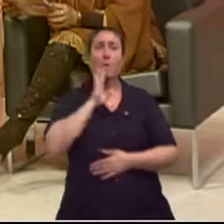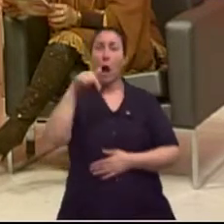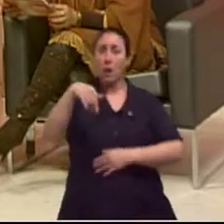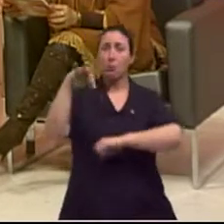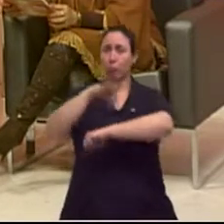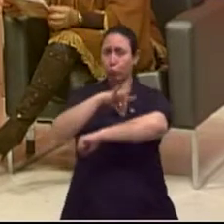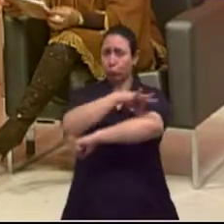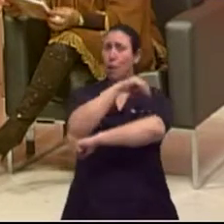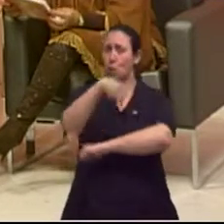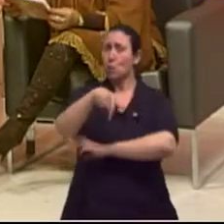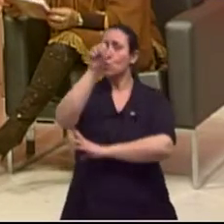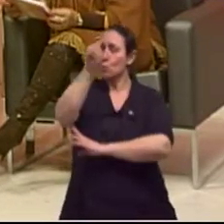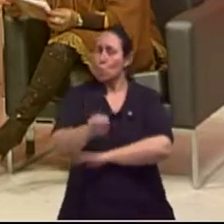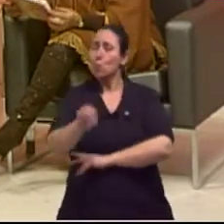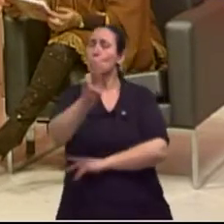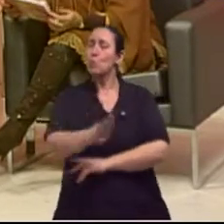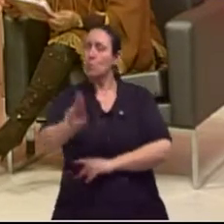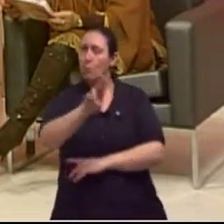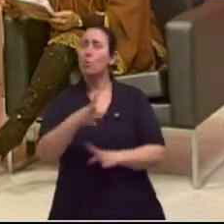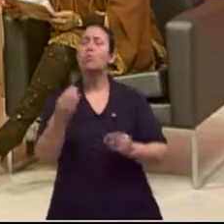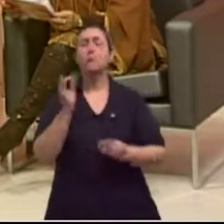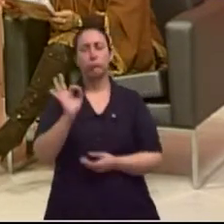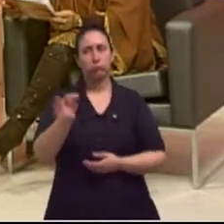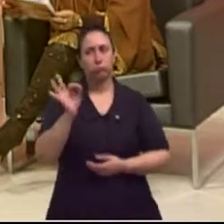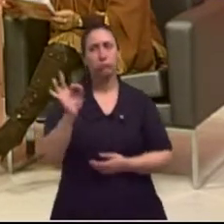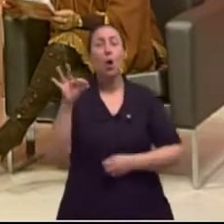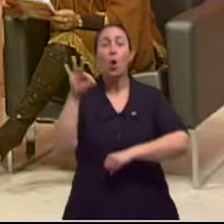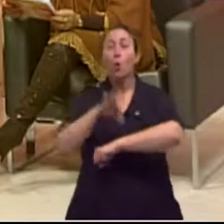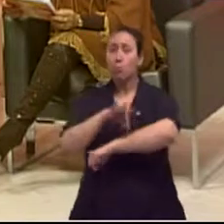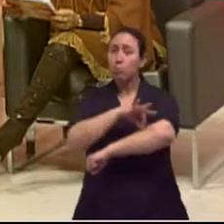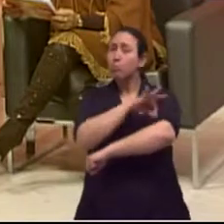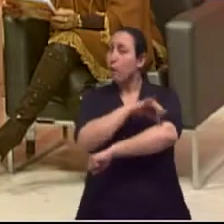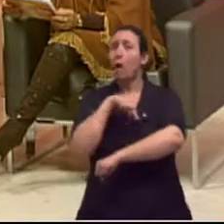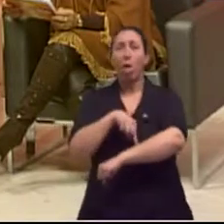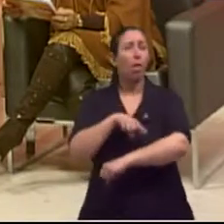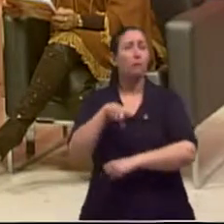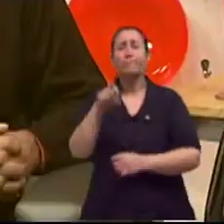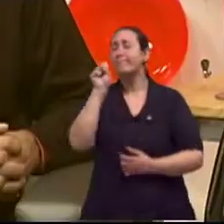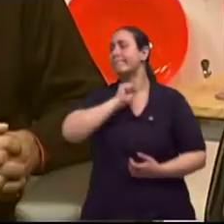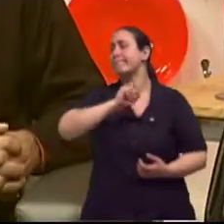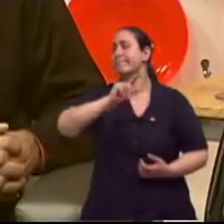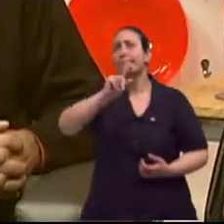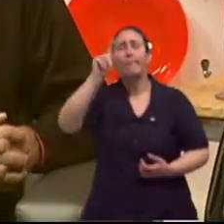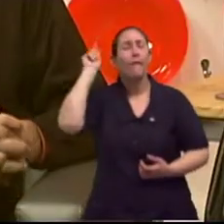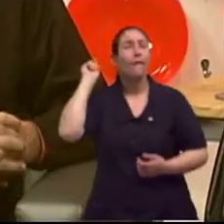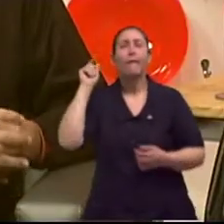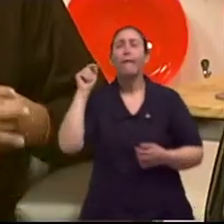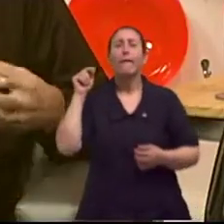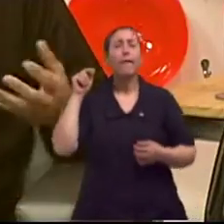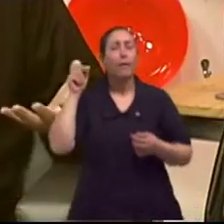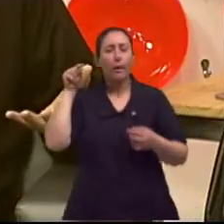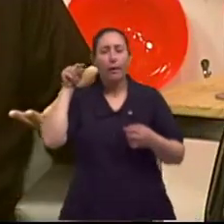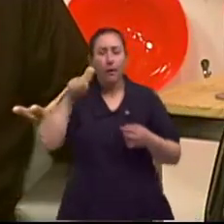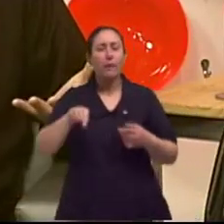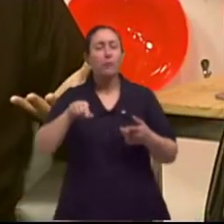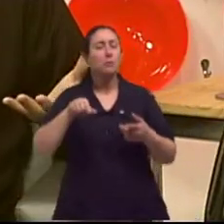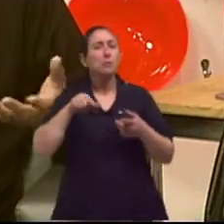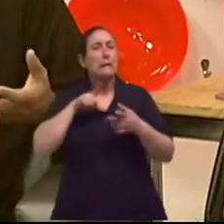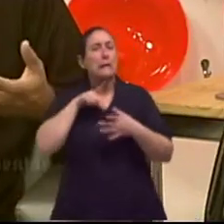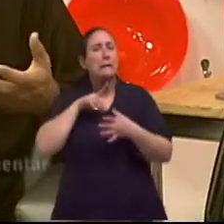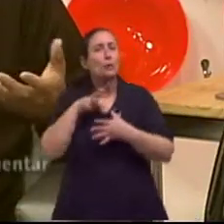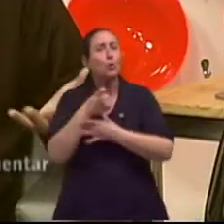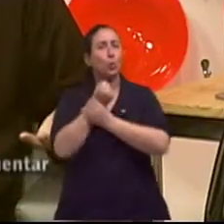utilizada, né, Maurício? Bastante, bastante. A acupuntura, ela é uma técnica com, digamos, ninguém se segura